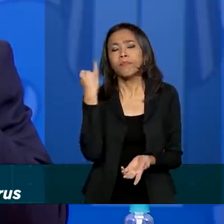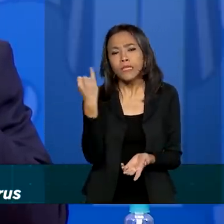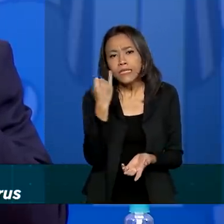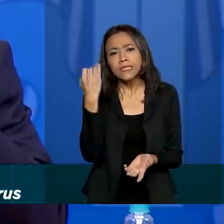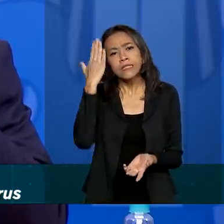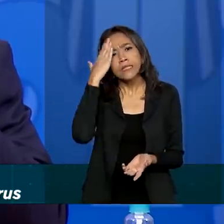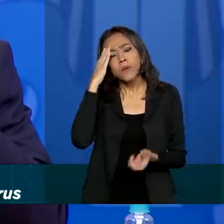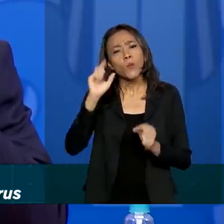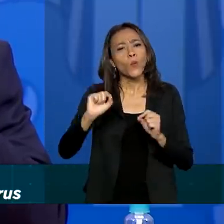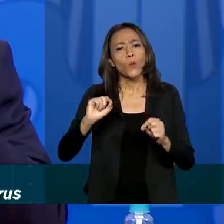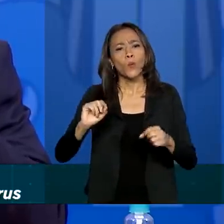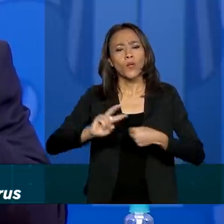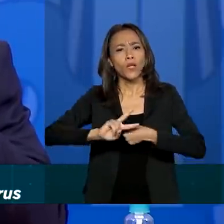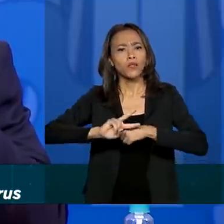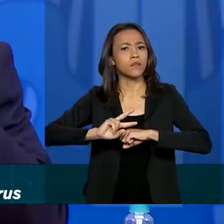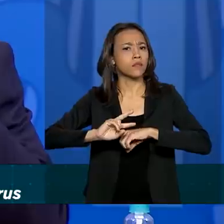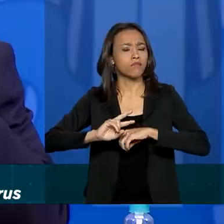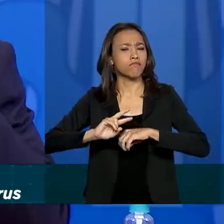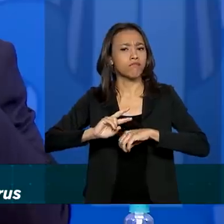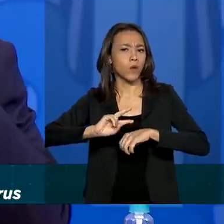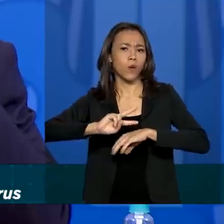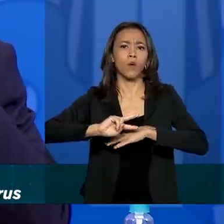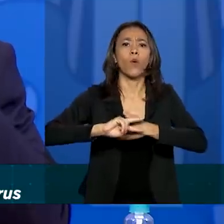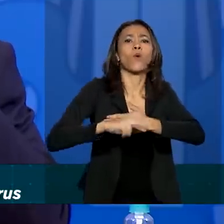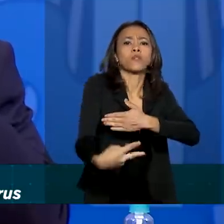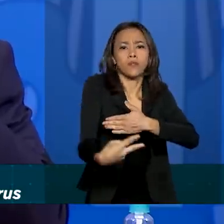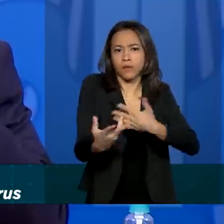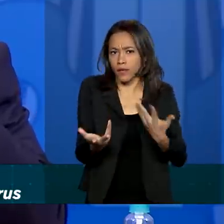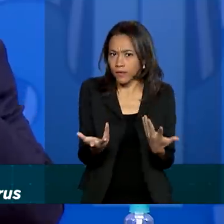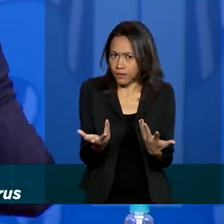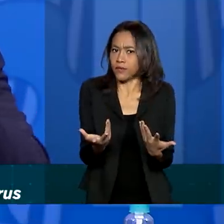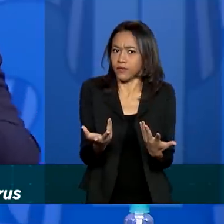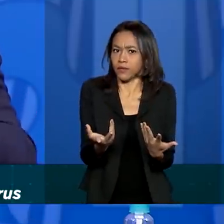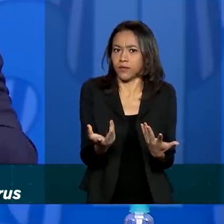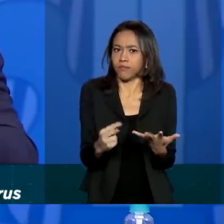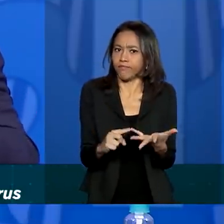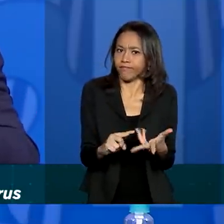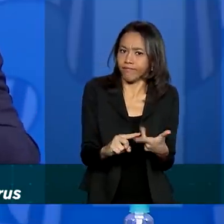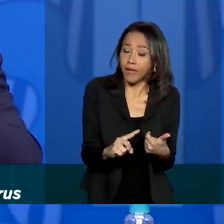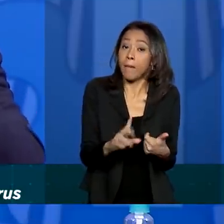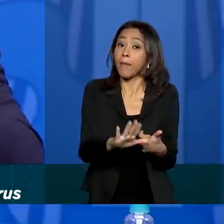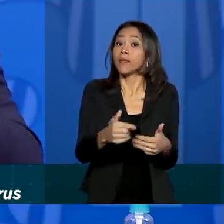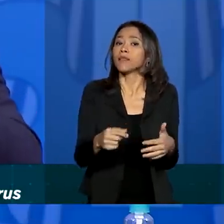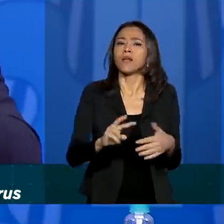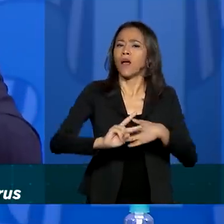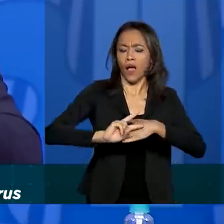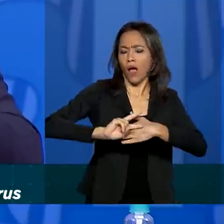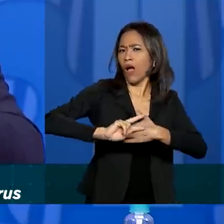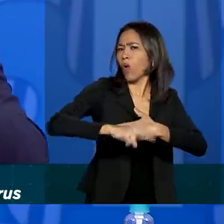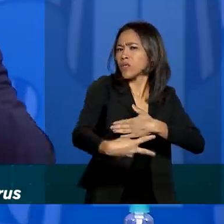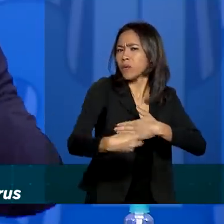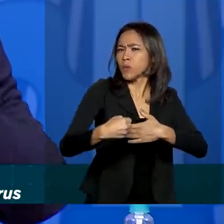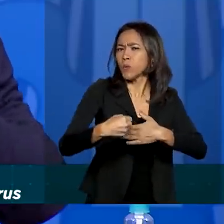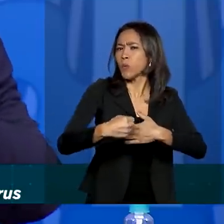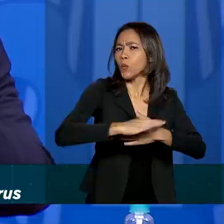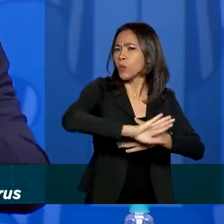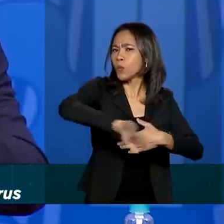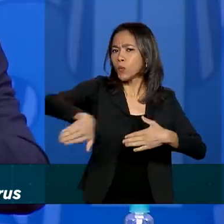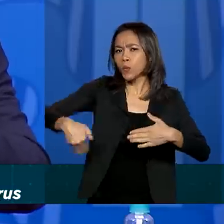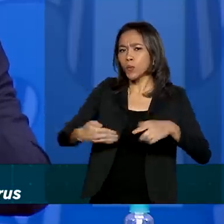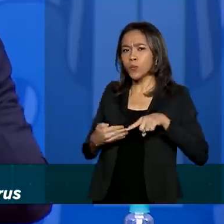consequências, seja, tratar da febre, mas é muito e muito importante tratar da causa. E a causa está em combater